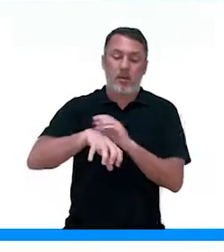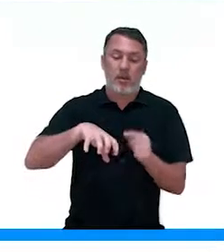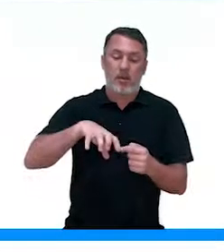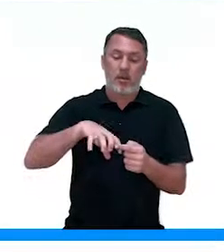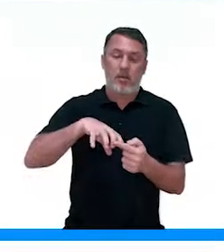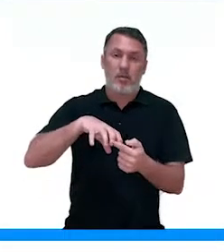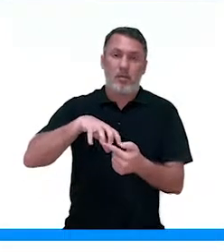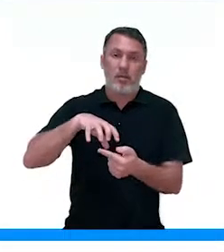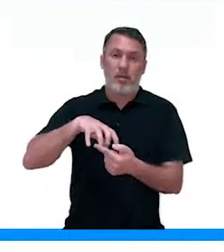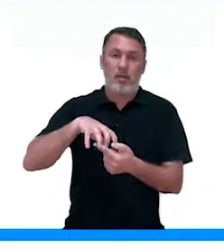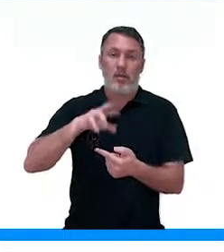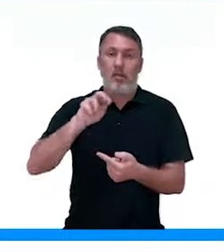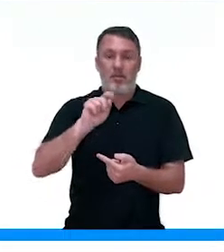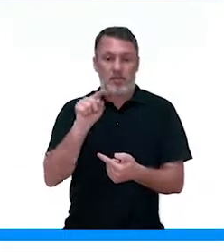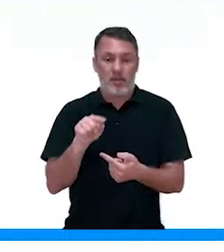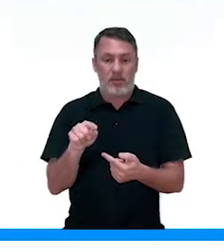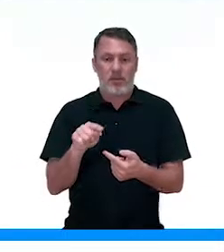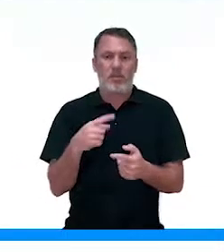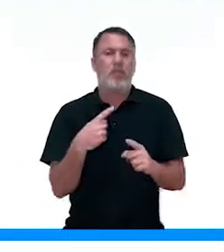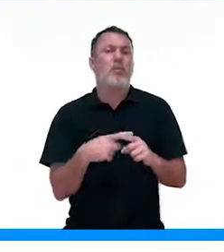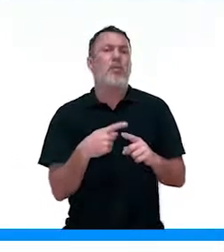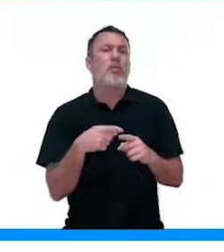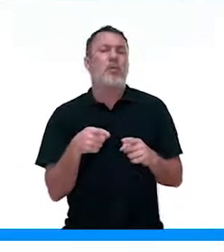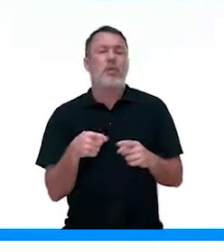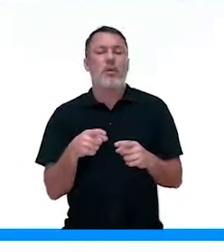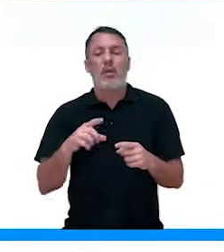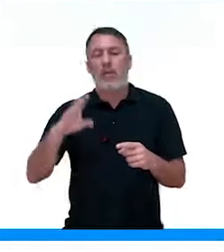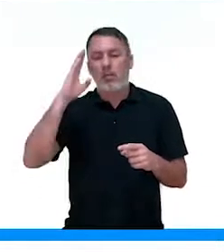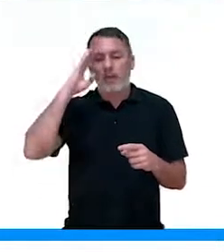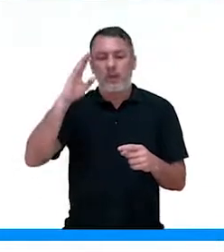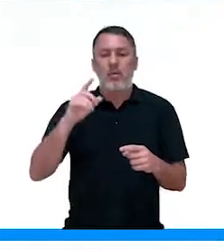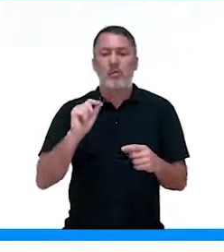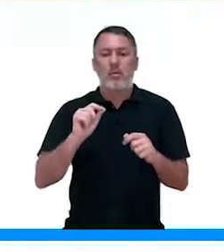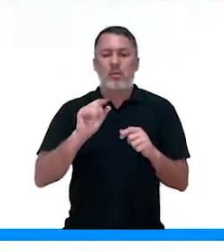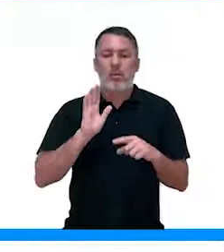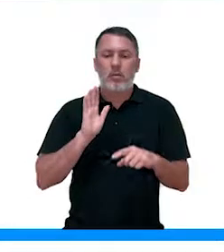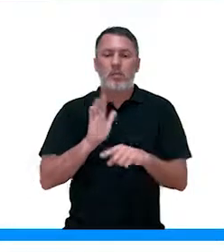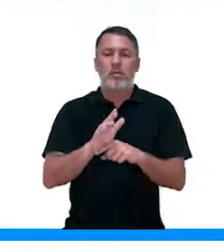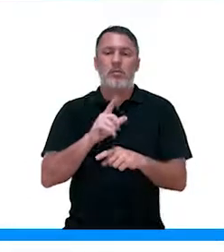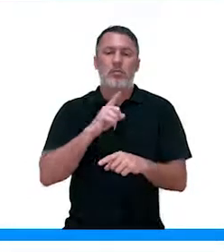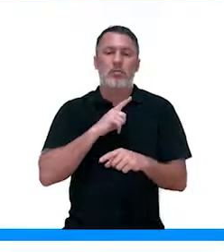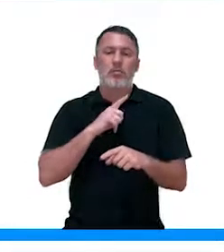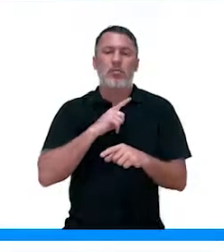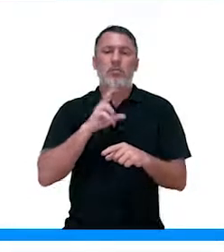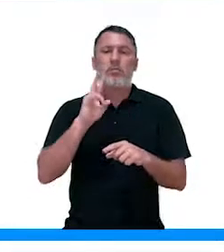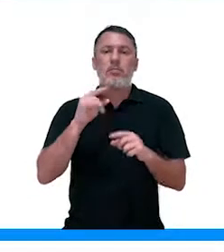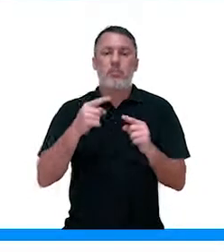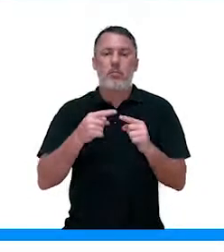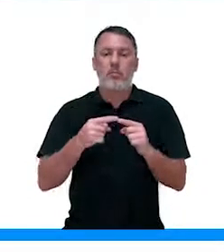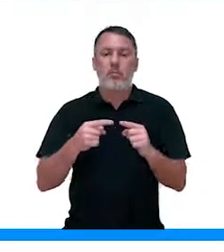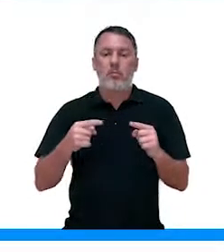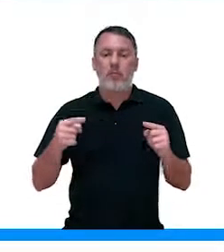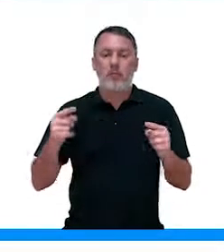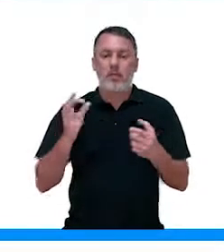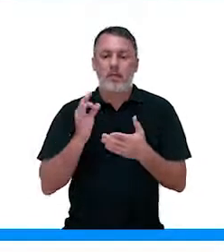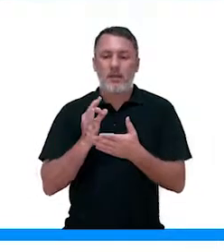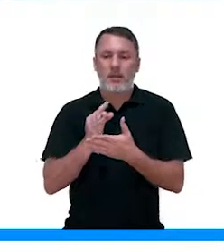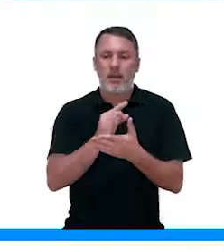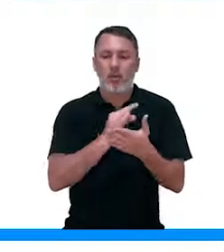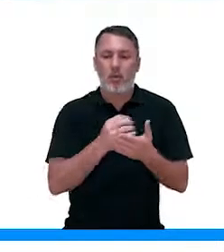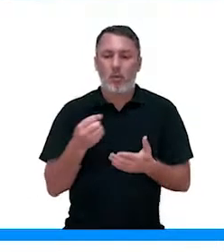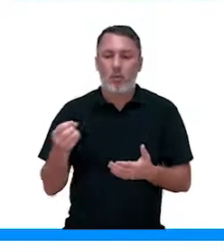que elas vão promover? Os principais efeitos desses hormônios é alongamento das células recém